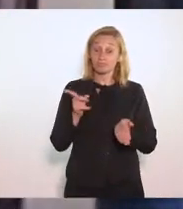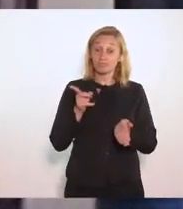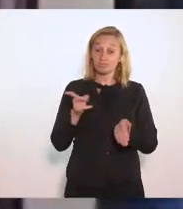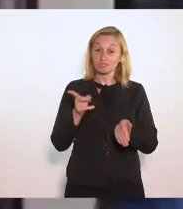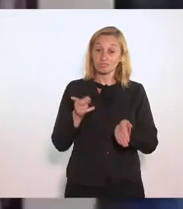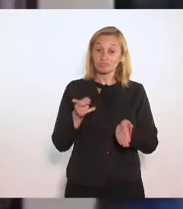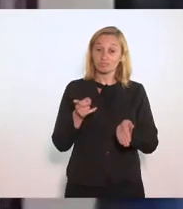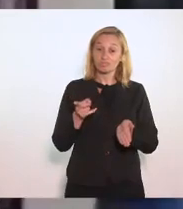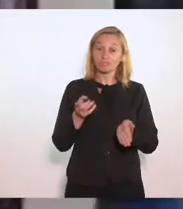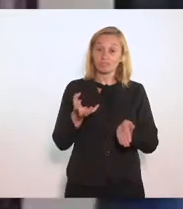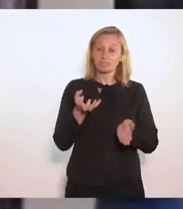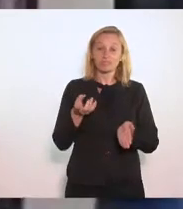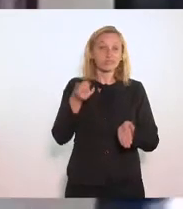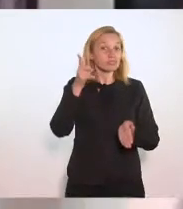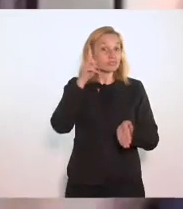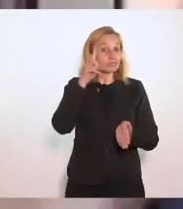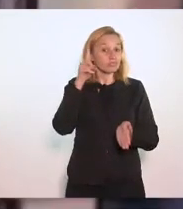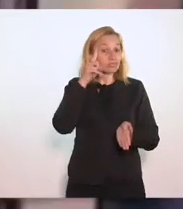O tempo Todo